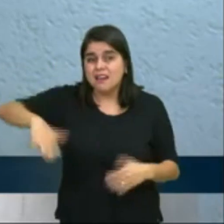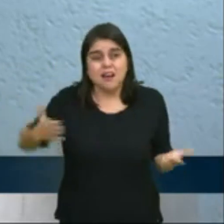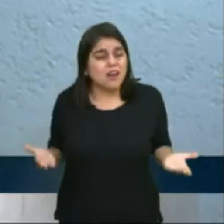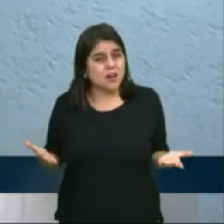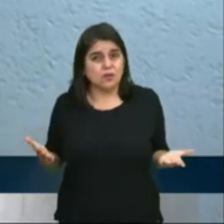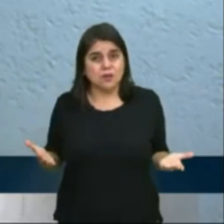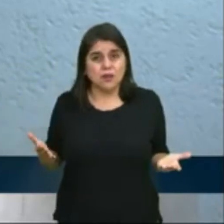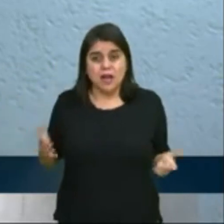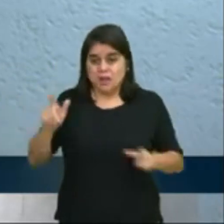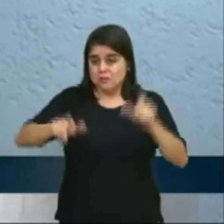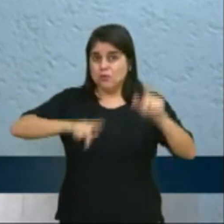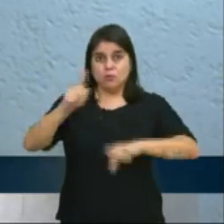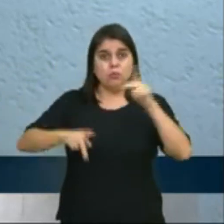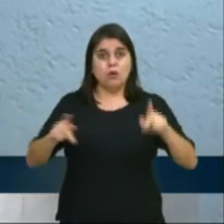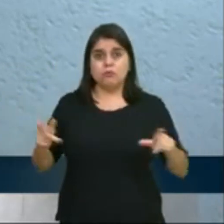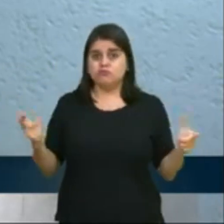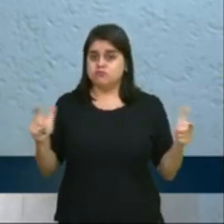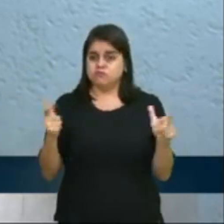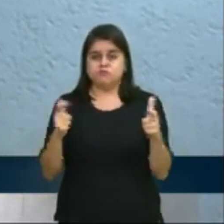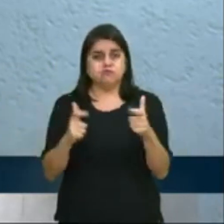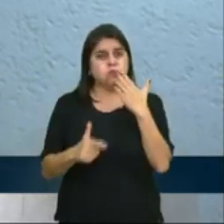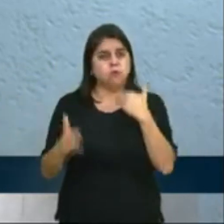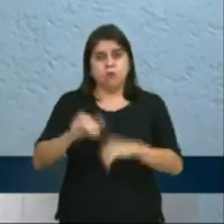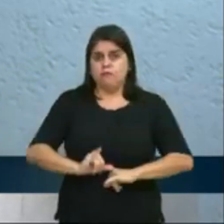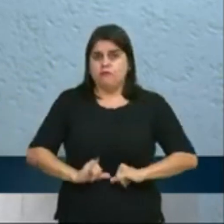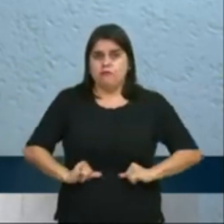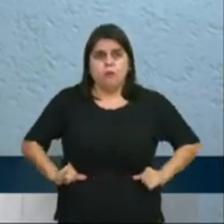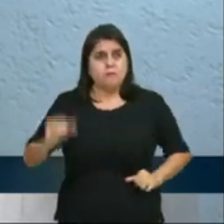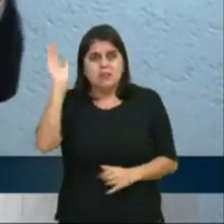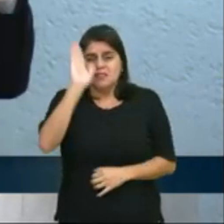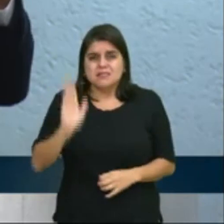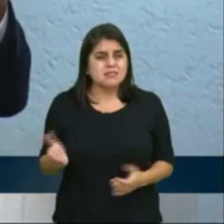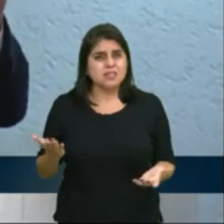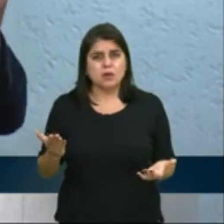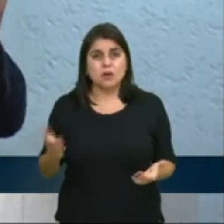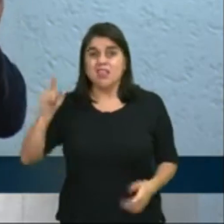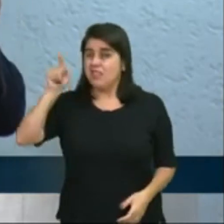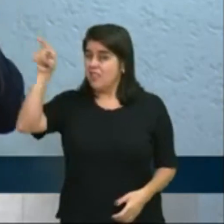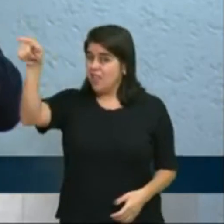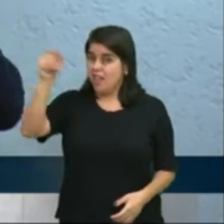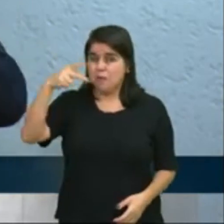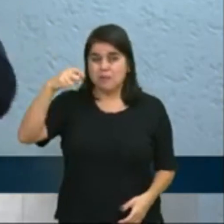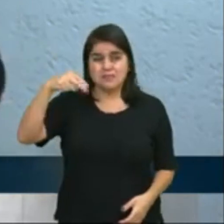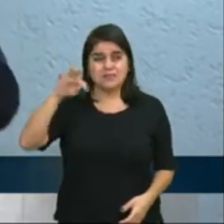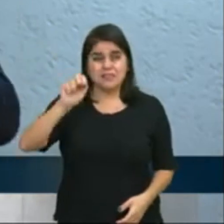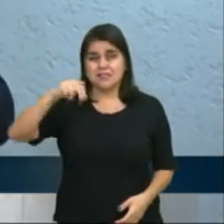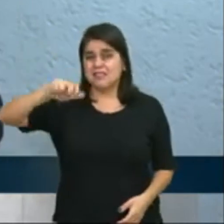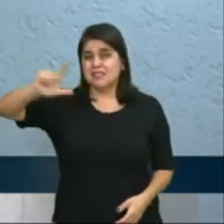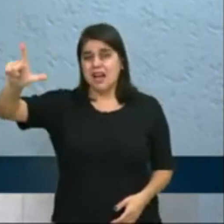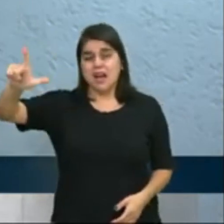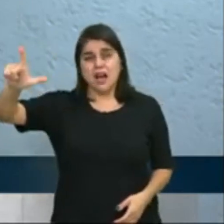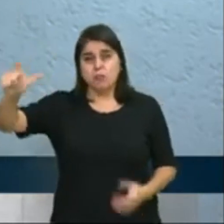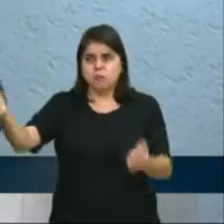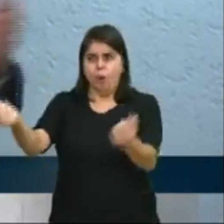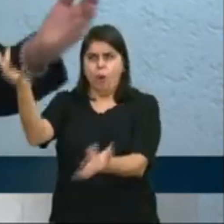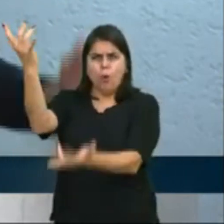O povo não está comendo, o povo passa fome no Brasil, e o Pantanal está derretendo em